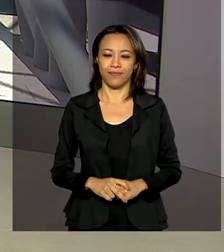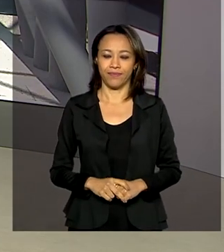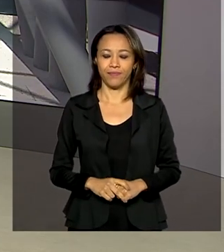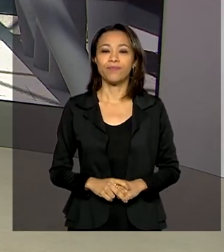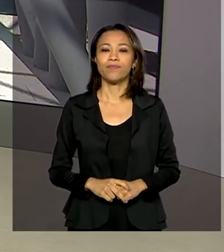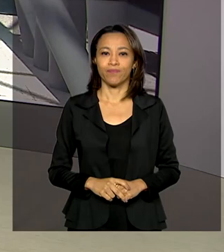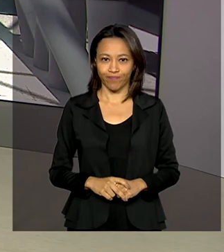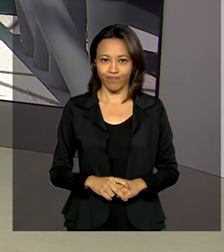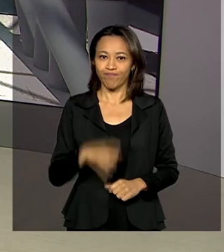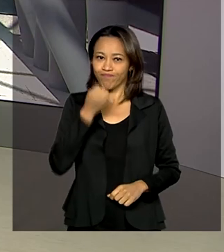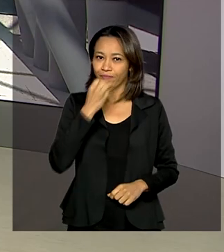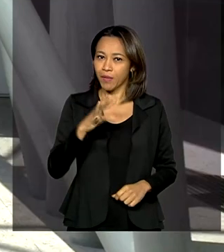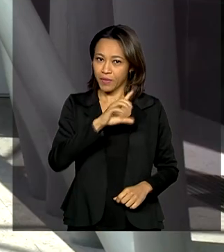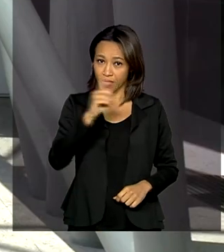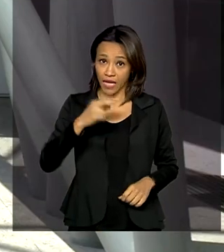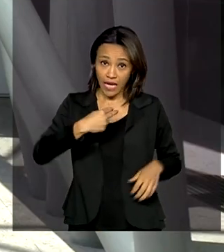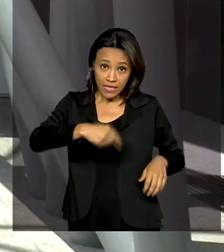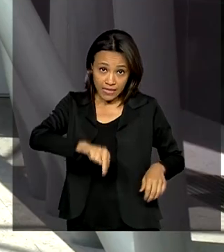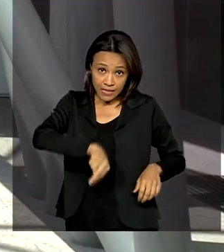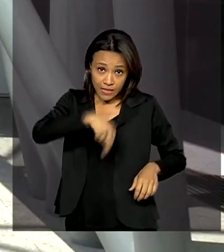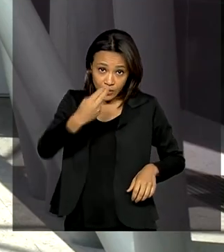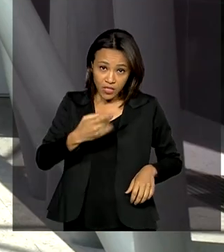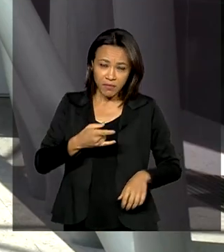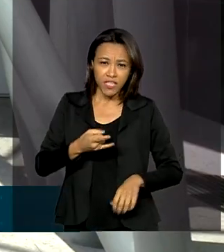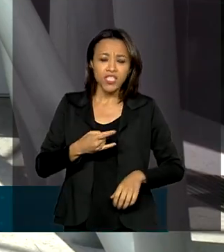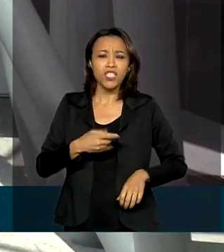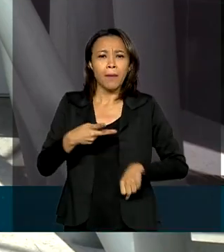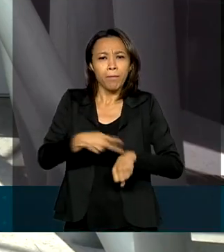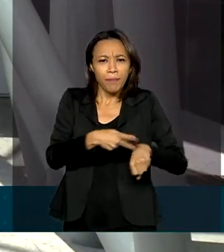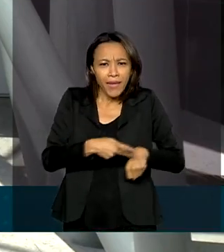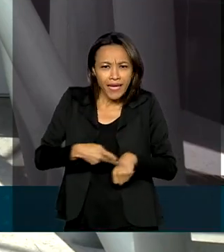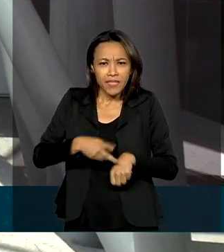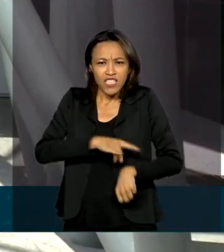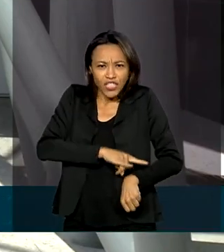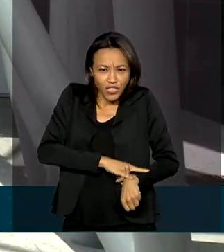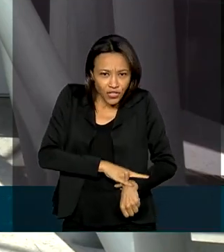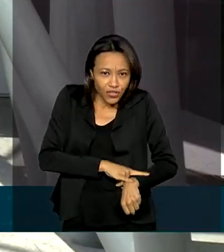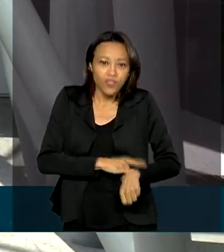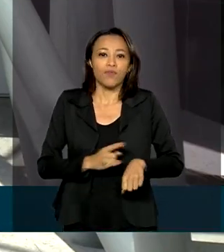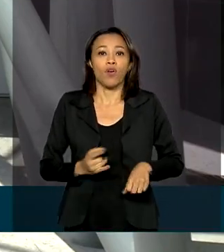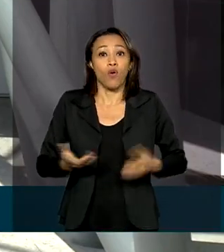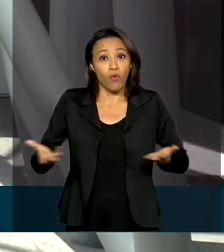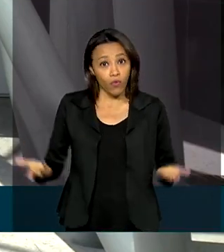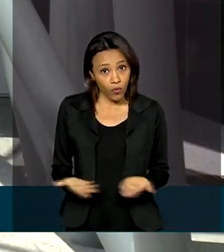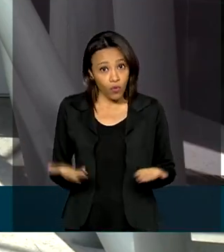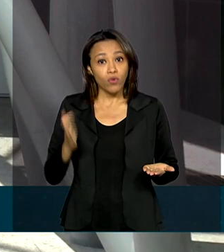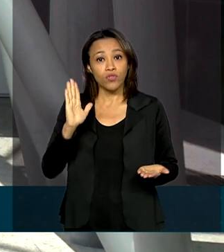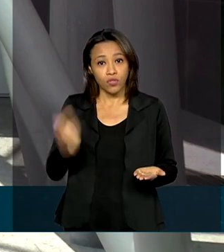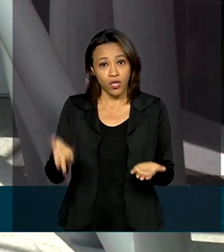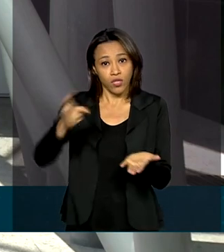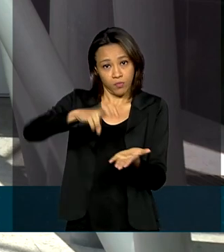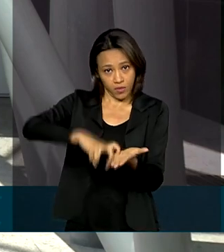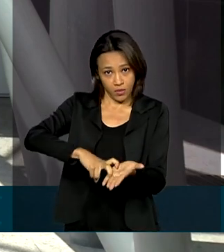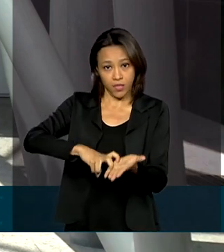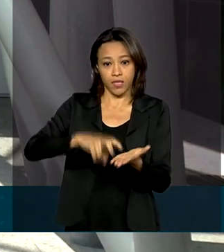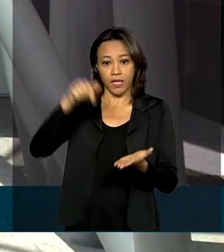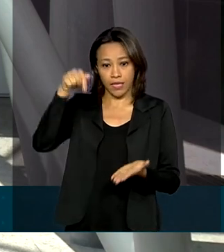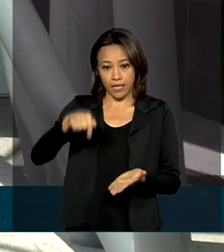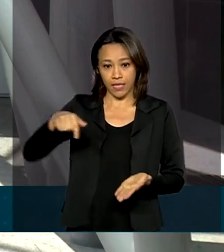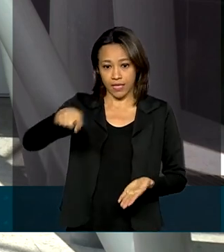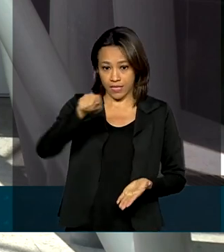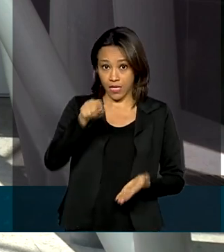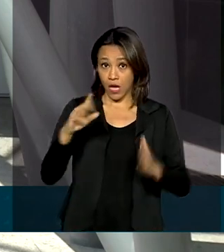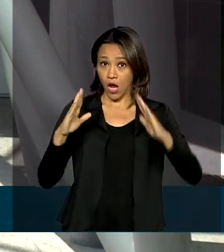Bom dia, Roberto! A cirurgia para a retirada do cálculo da bexiga foi realizada hoje pela manhã aqui no Hospital Albert Einstein,